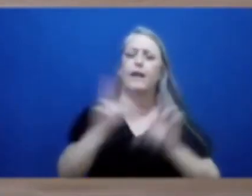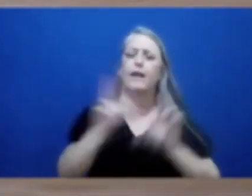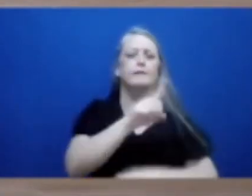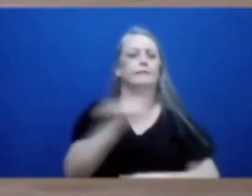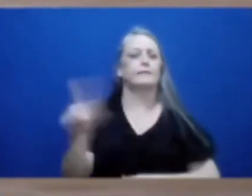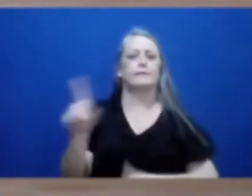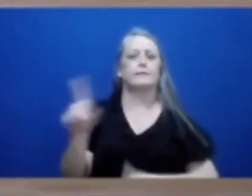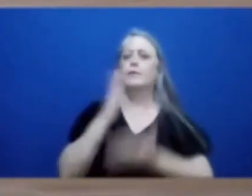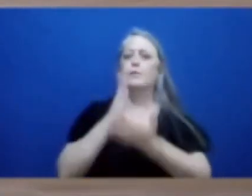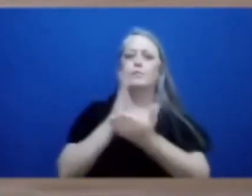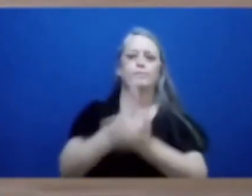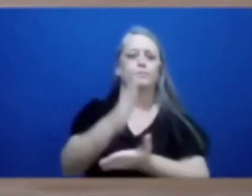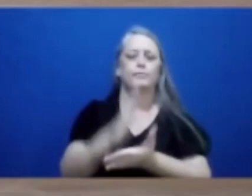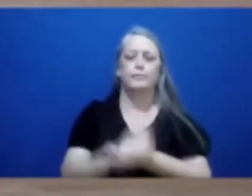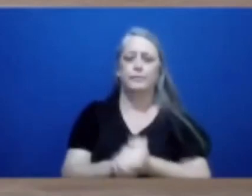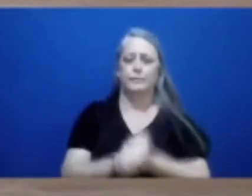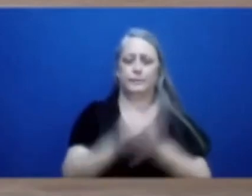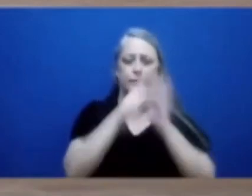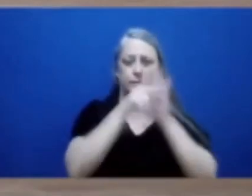desse projeto.